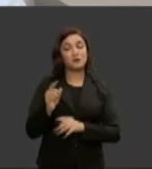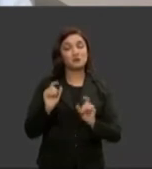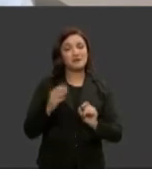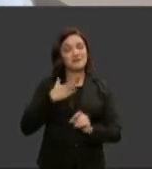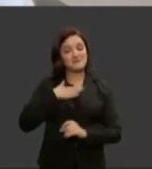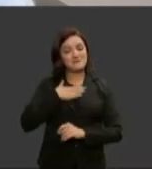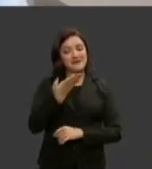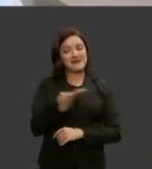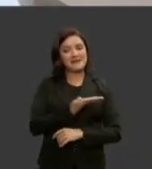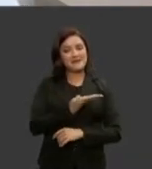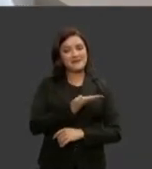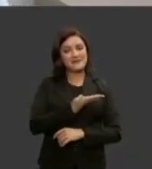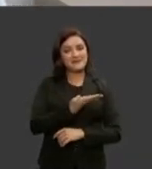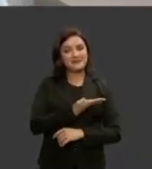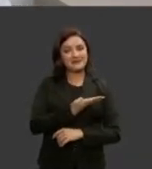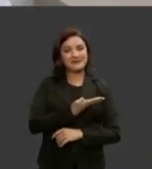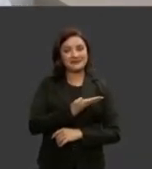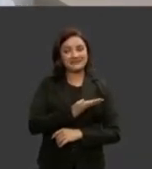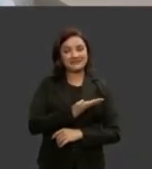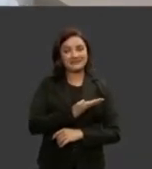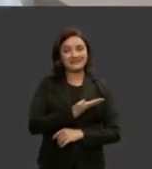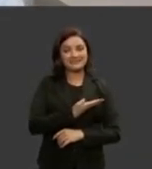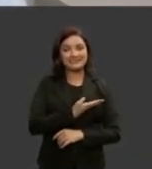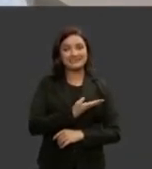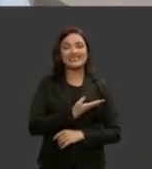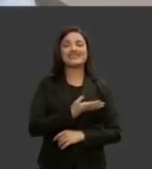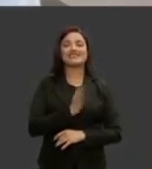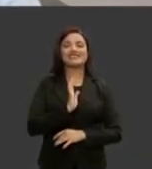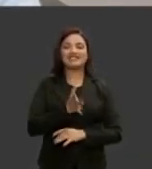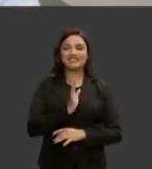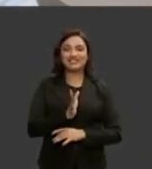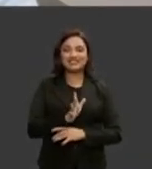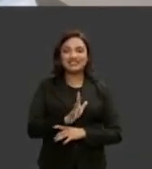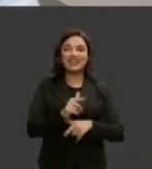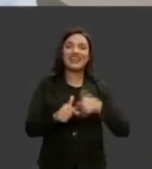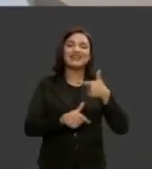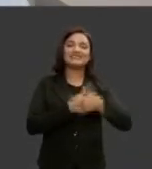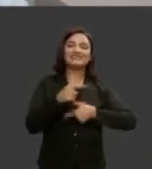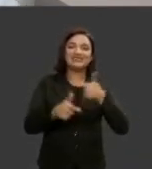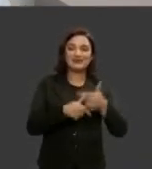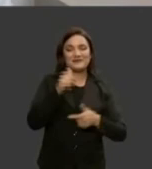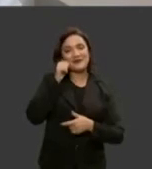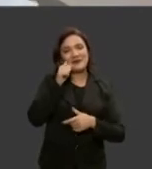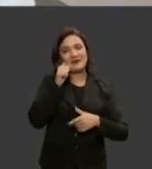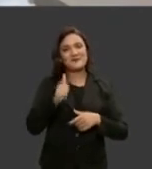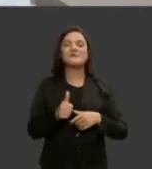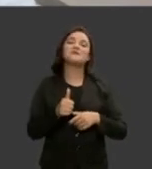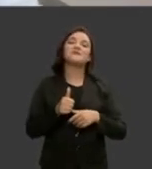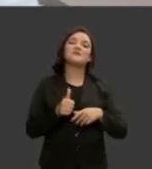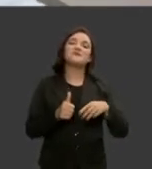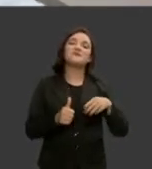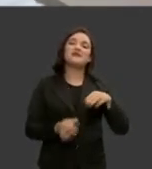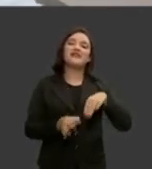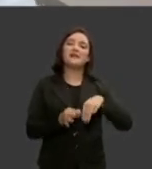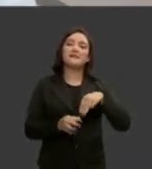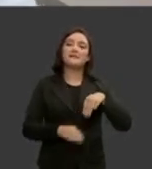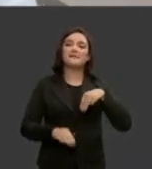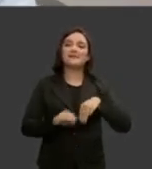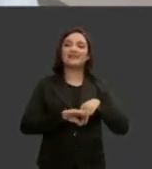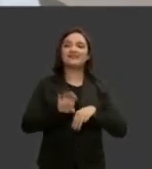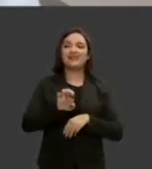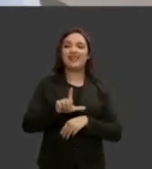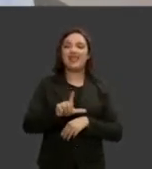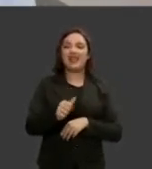minha amiga colega e de muitas caminhadas e a ministra Delaide minha amiga colega do